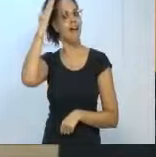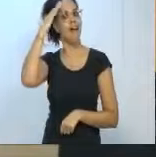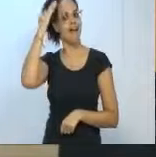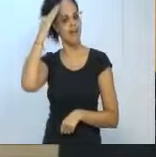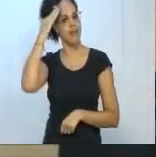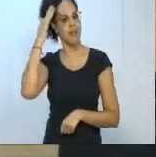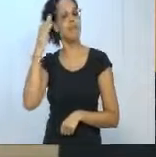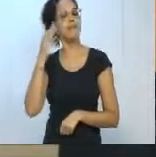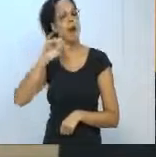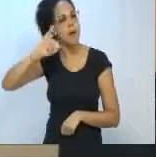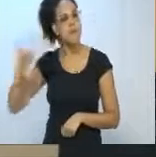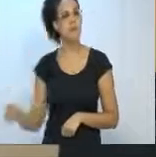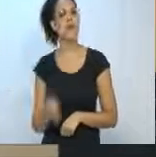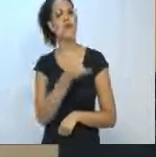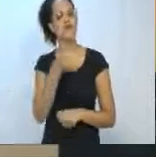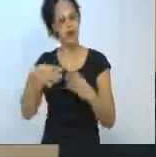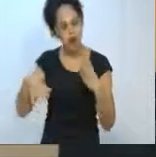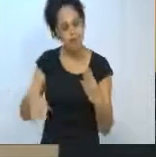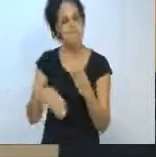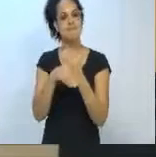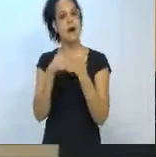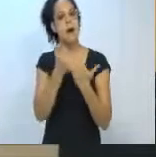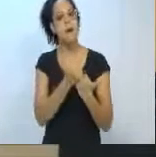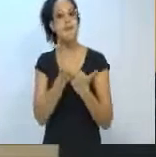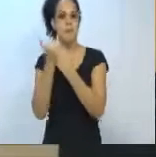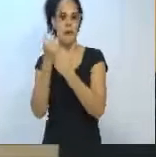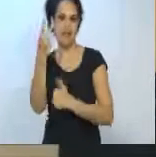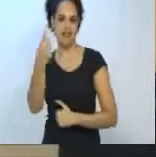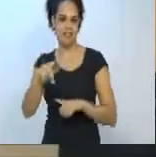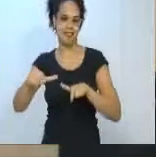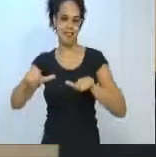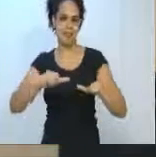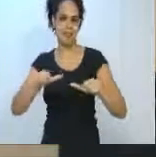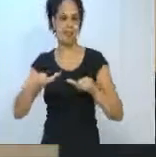mais fomentar aí o seu trabalho. Obrigado. Dando sequência ao vereador Ita.